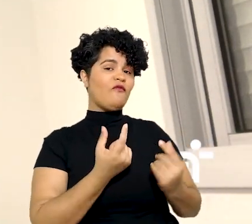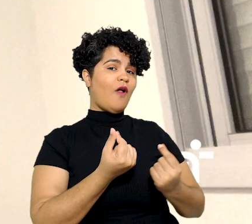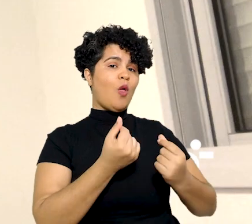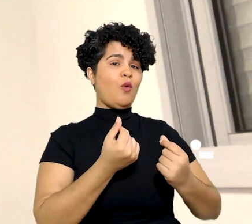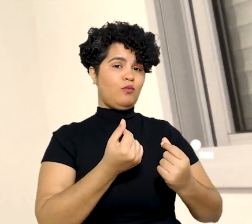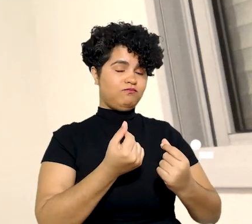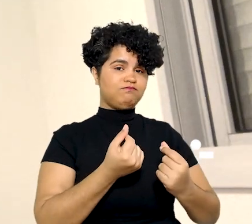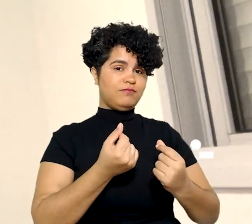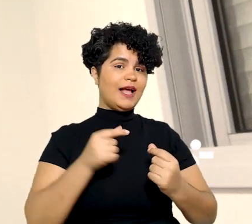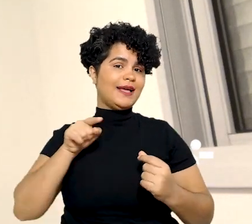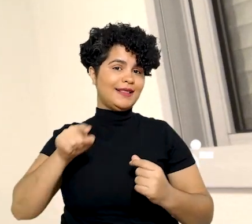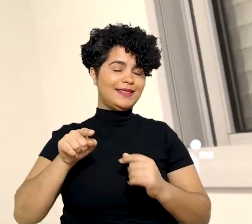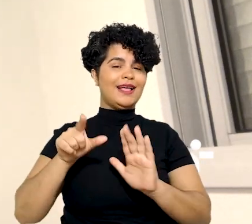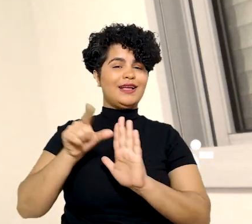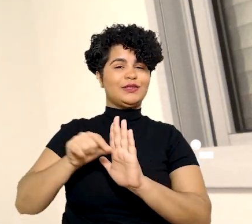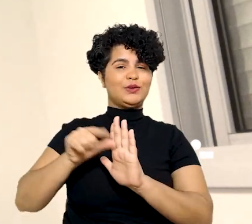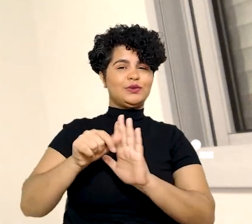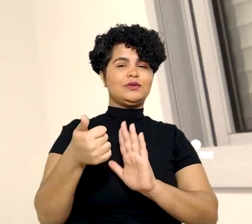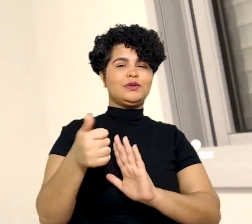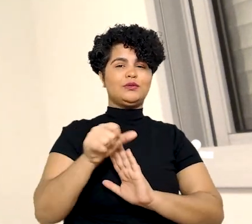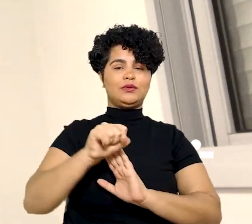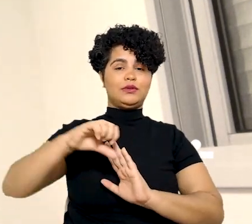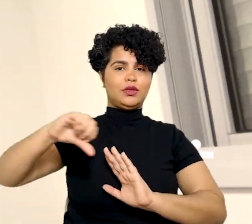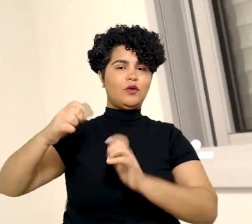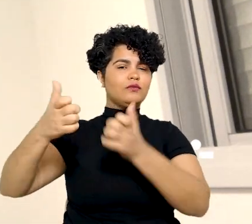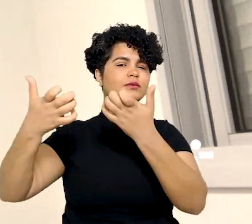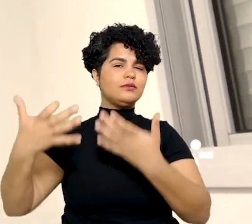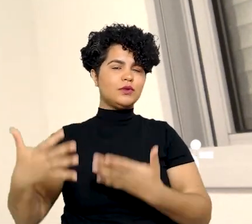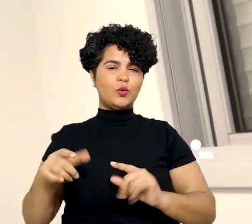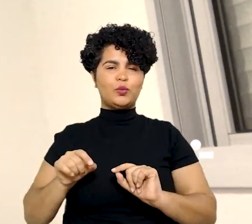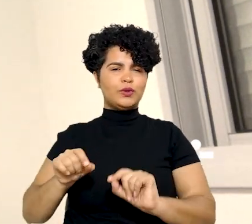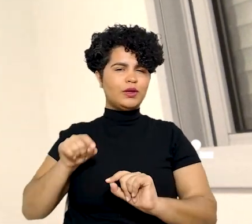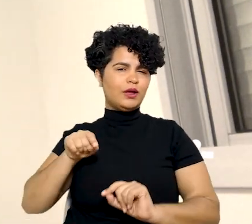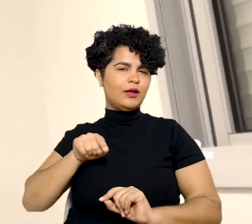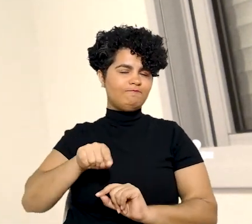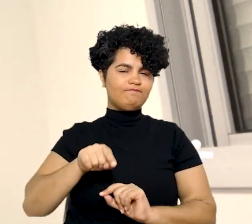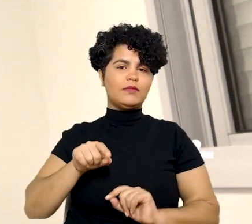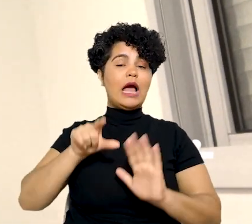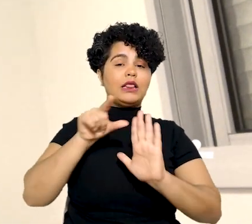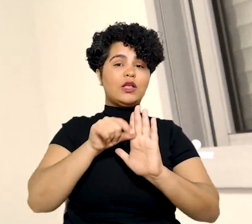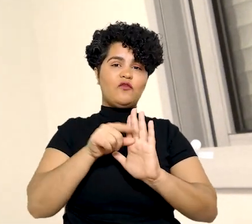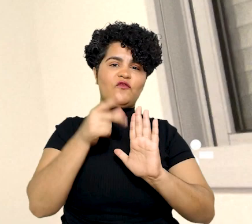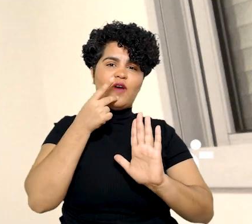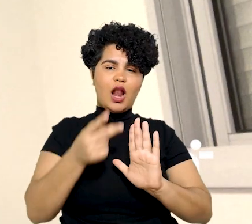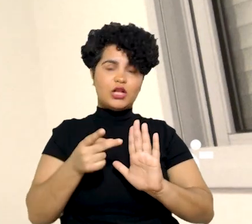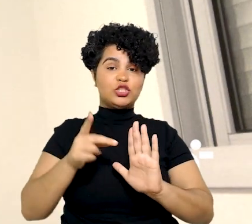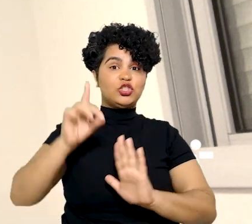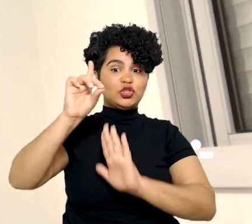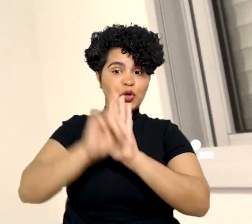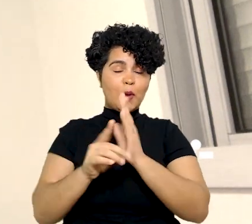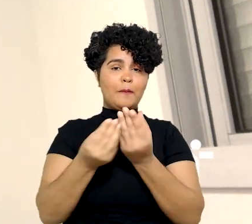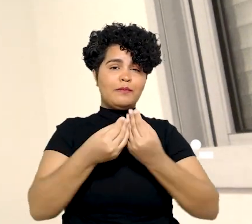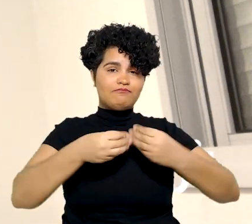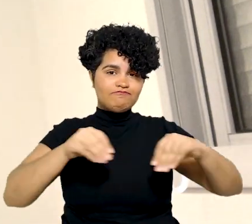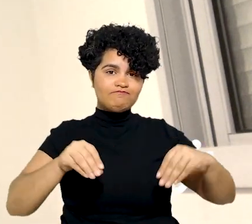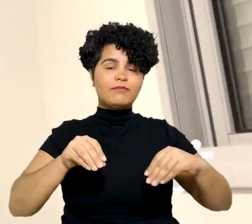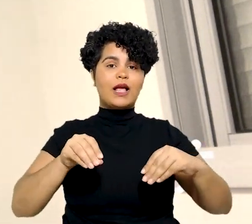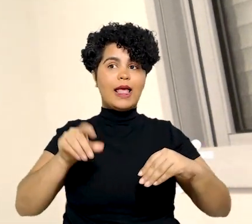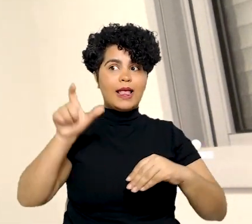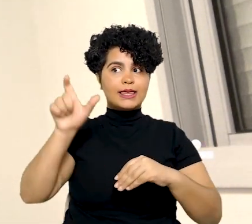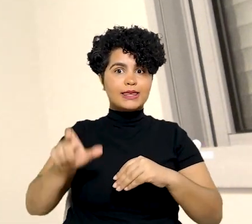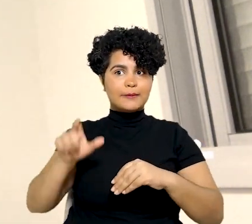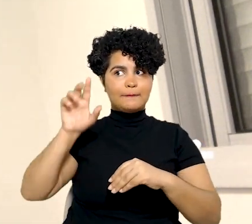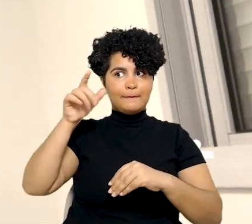propriamente dita, encontra sua definição no artigo 189 do Código Civil. E nesse artigo fala que, uma vez violado o direito,